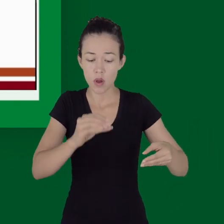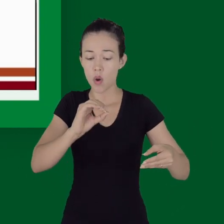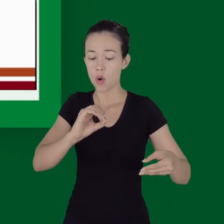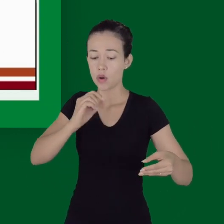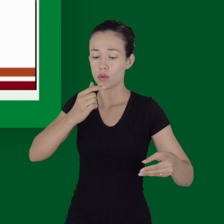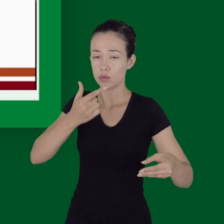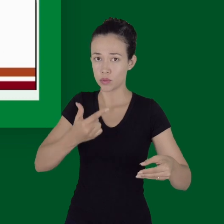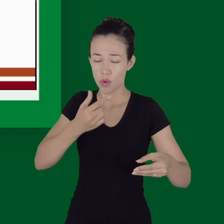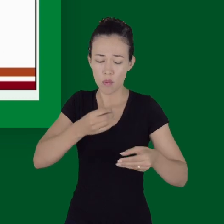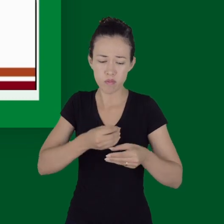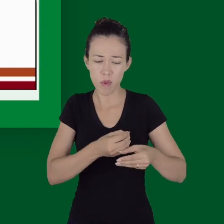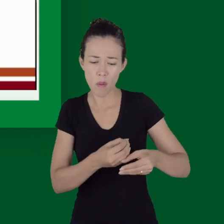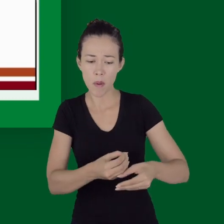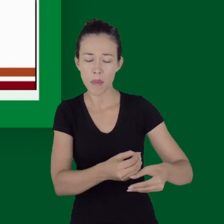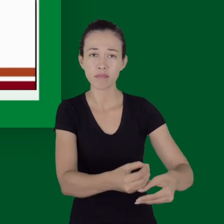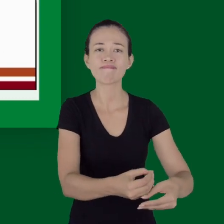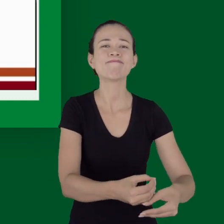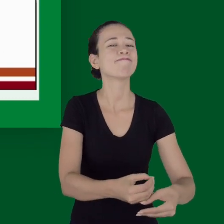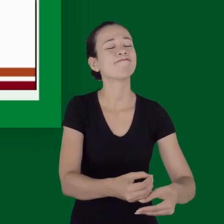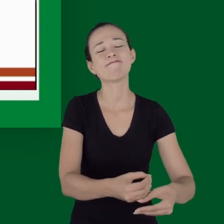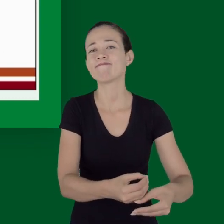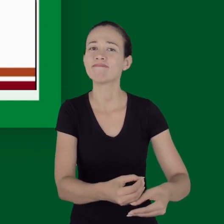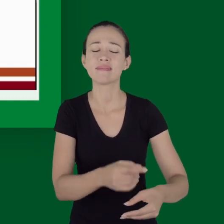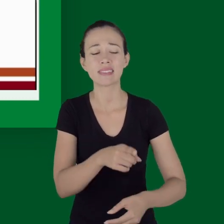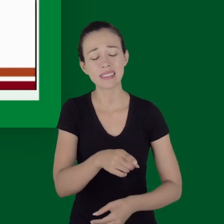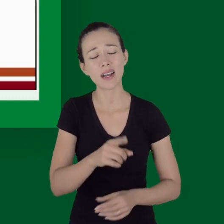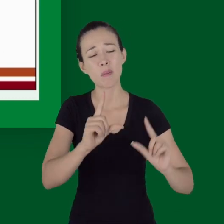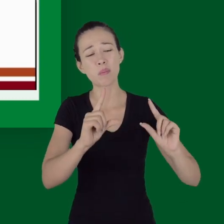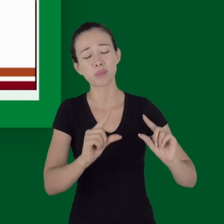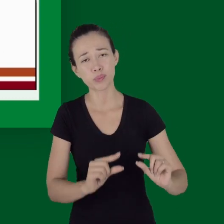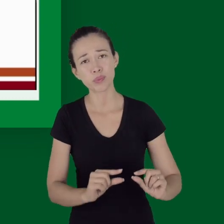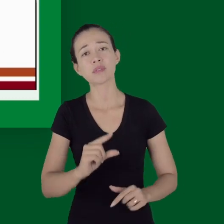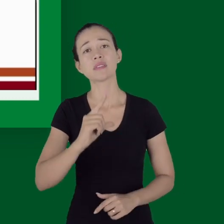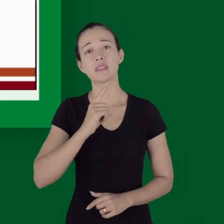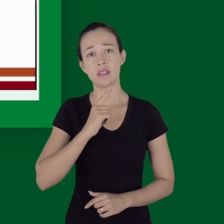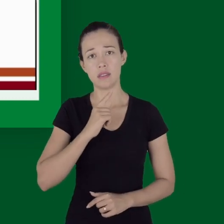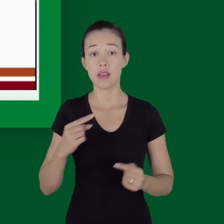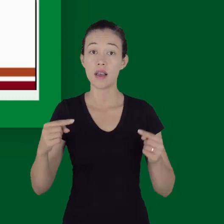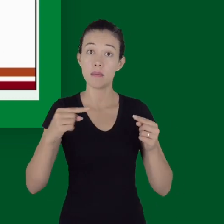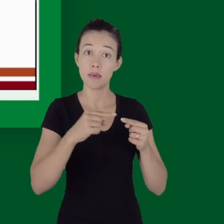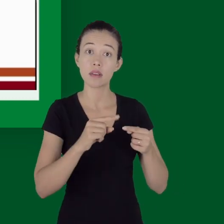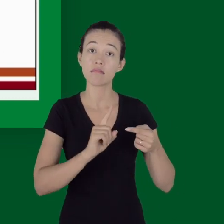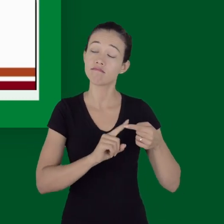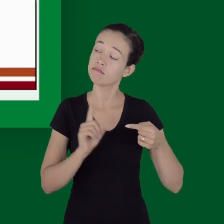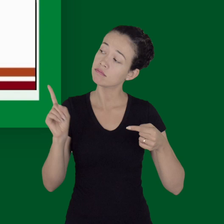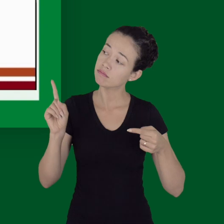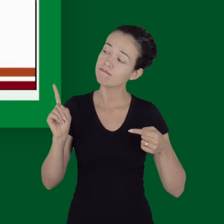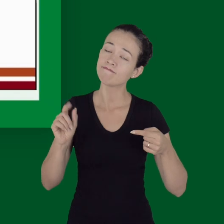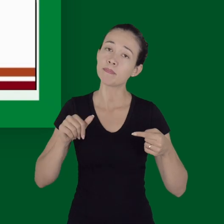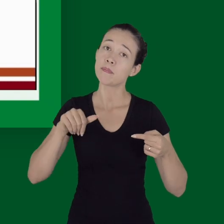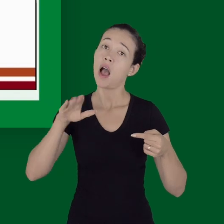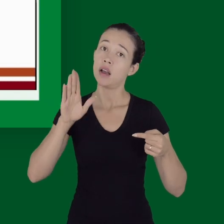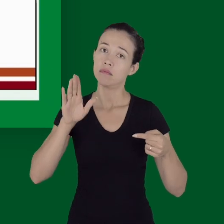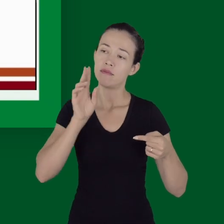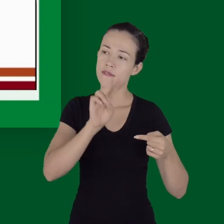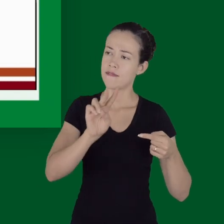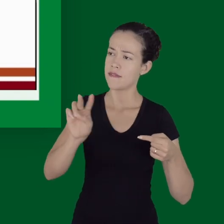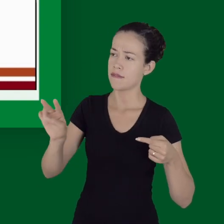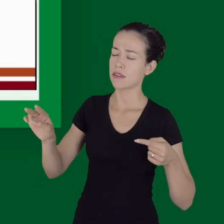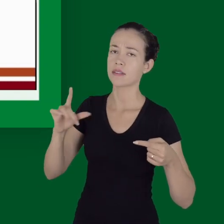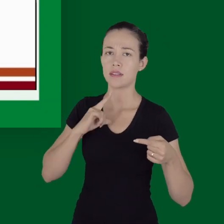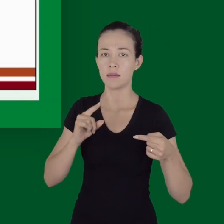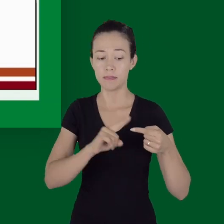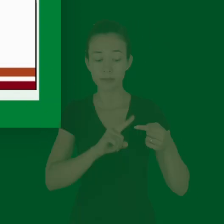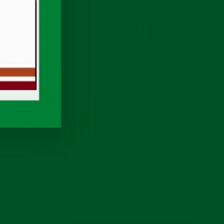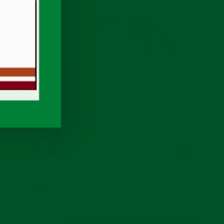reduzindo a capacidade de transportar oxigênio. É a causa mais comum de choque no trauma. Então, o hipovolêmico é o que a gente mais vai estar diante